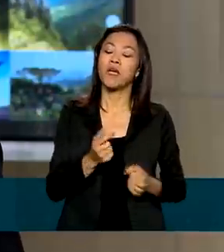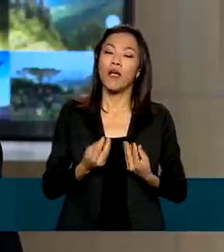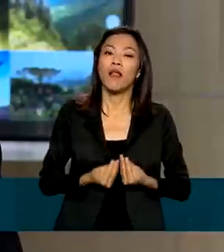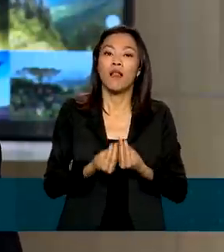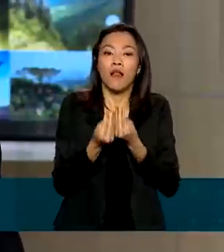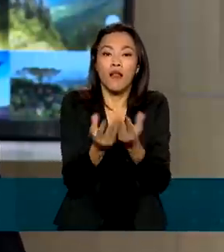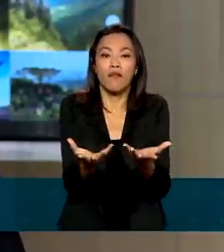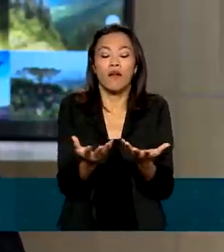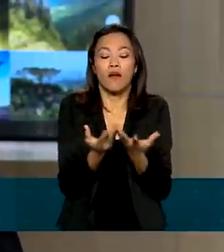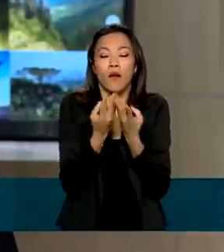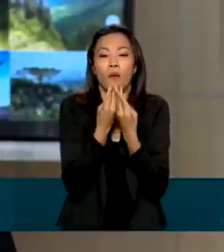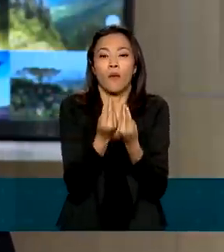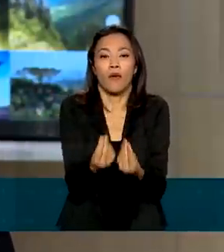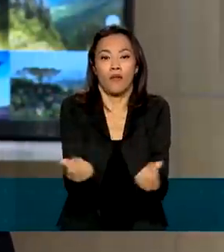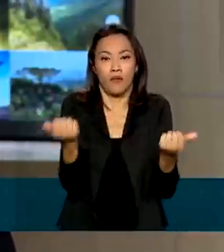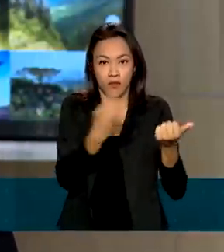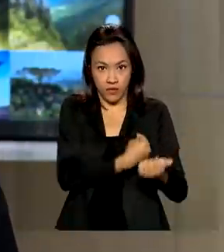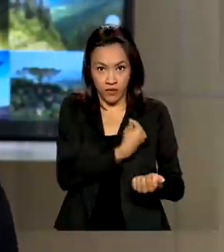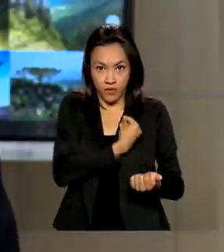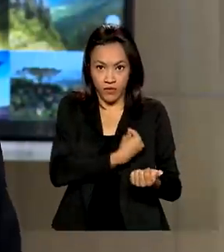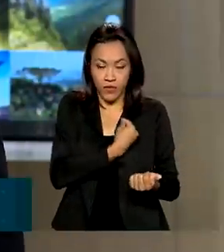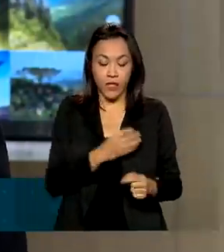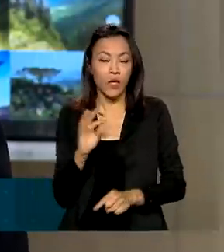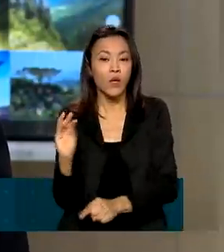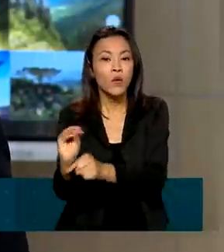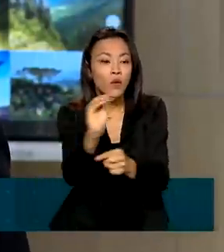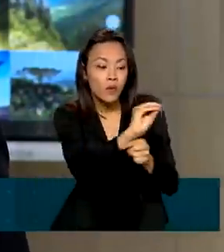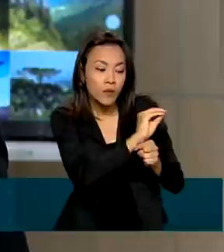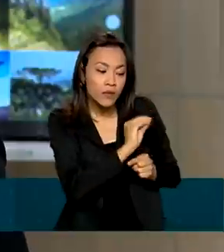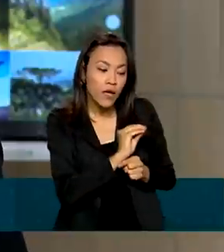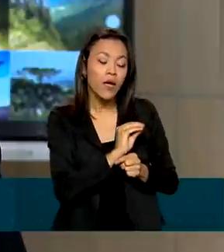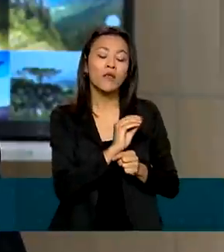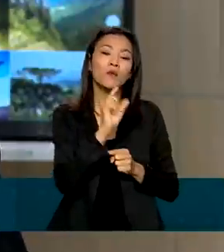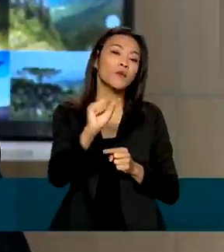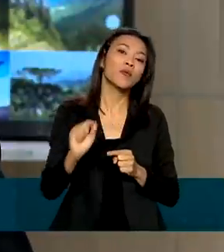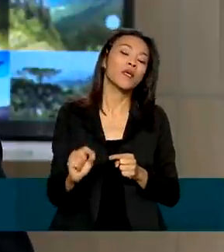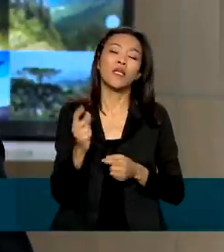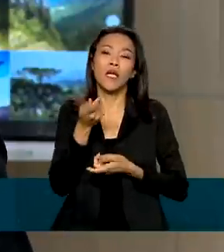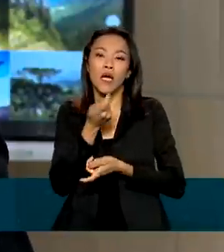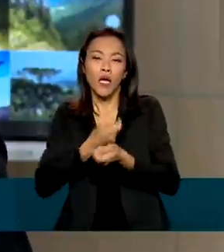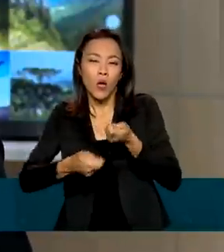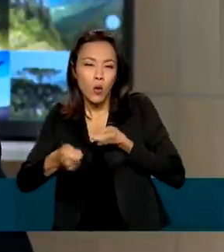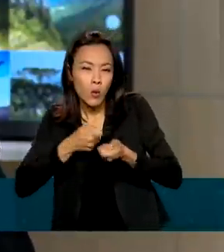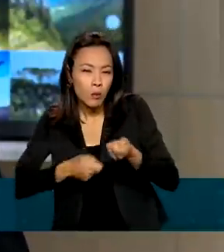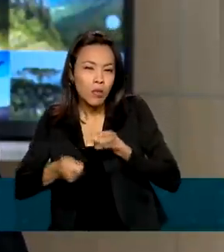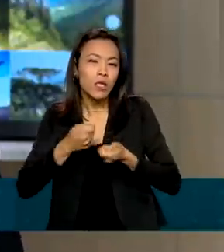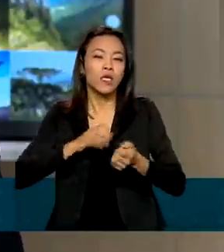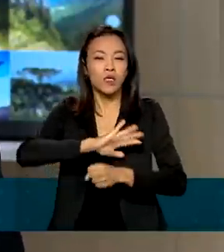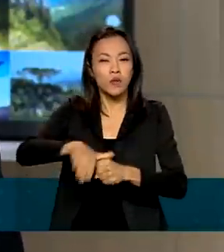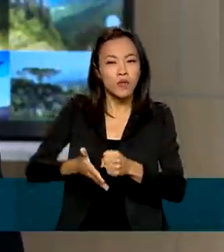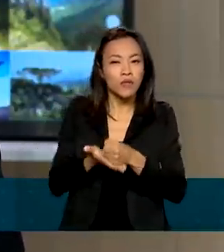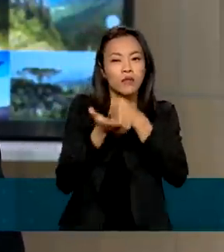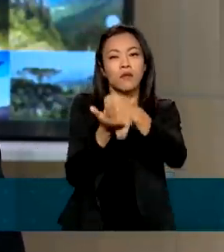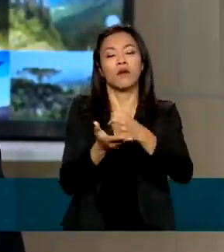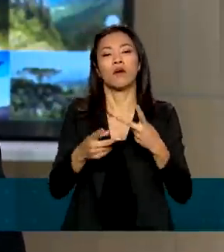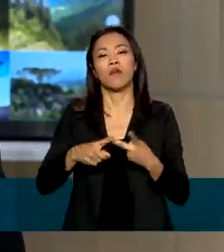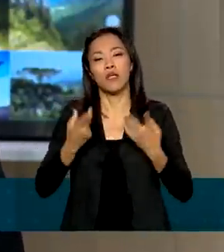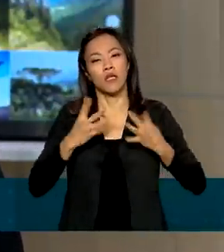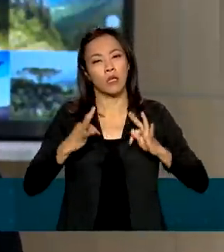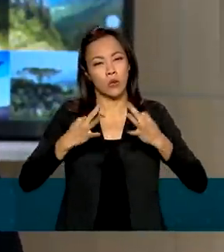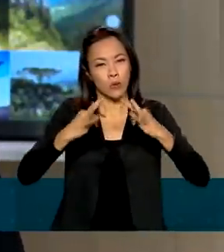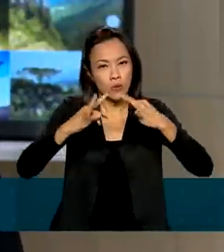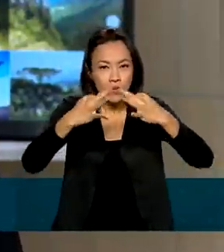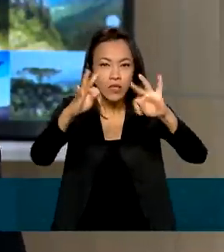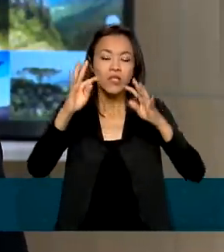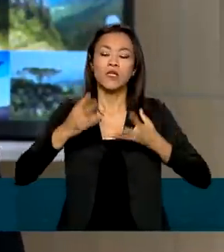de vida por meio de uma proteção adequada, trabalhando a lógica da economia verde, da inovação, da tecnologia, levando